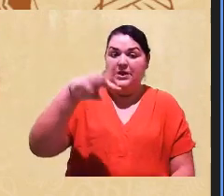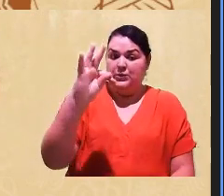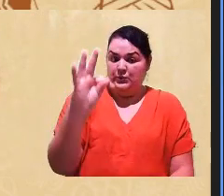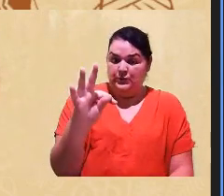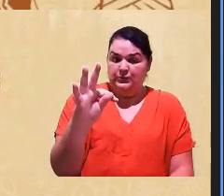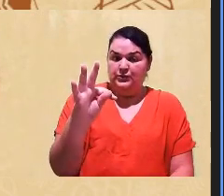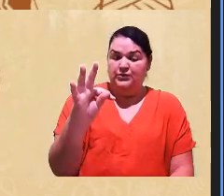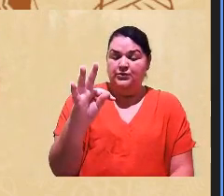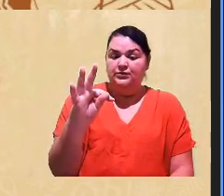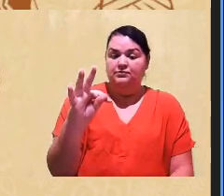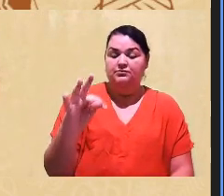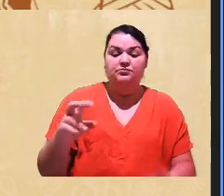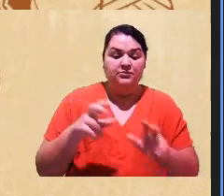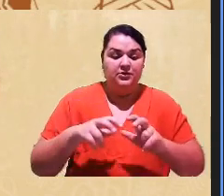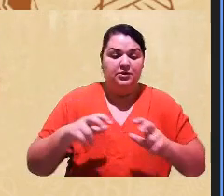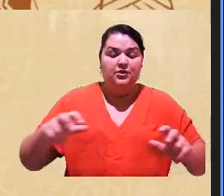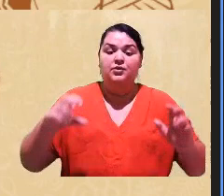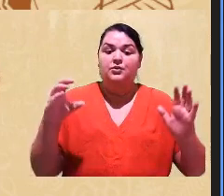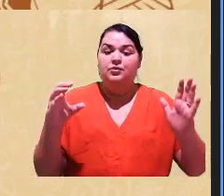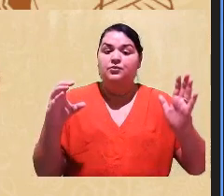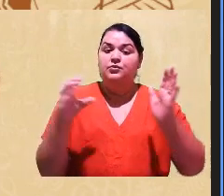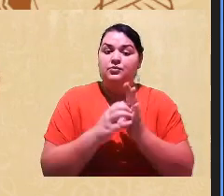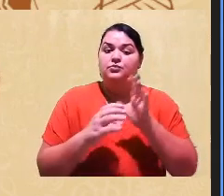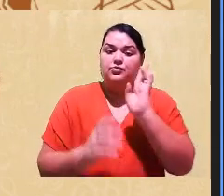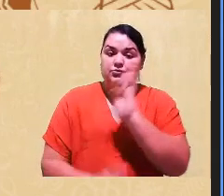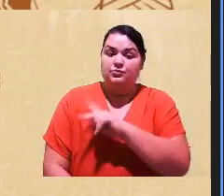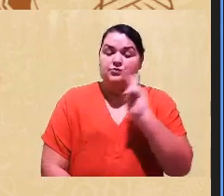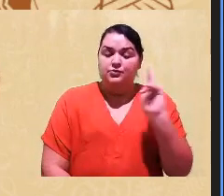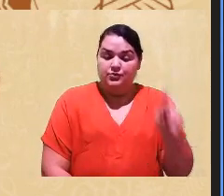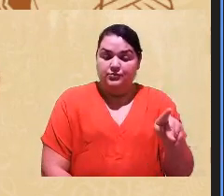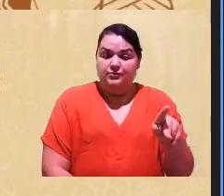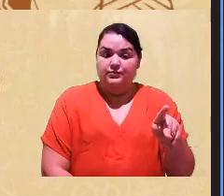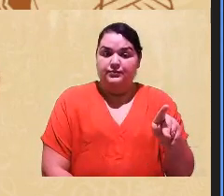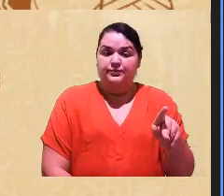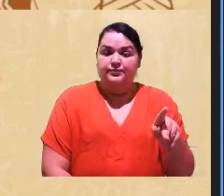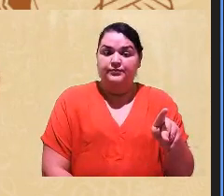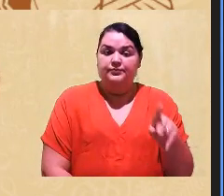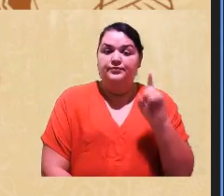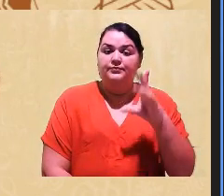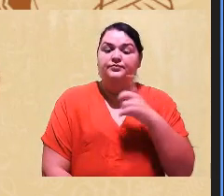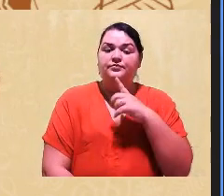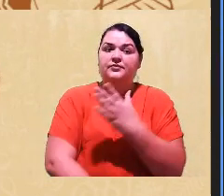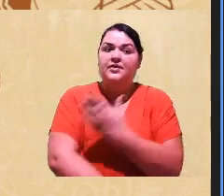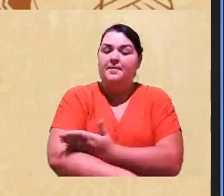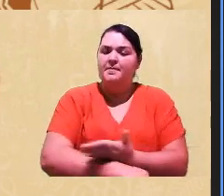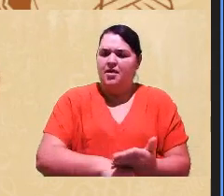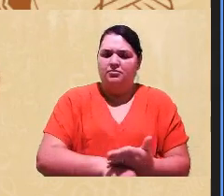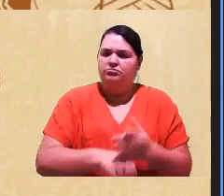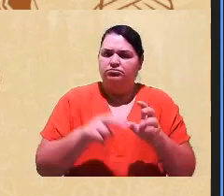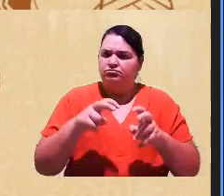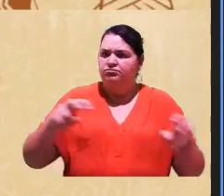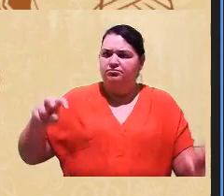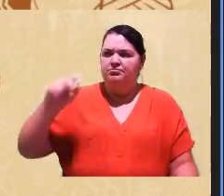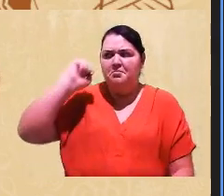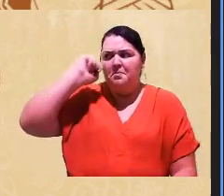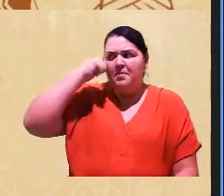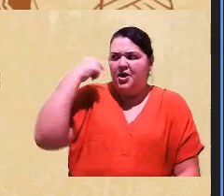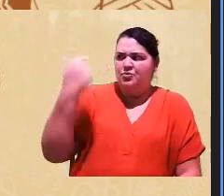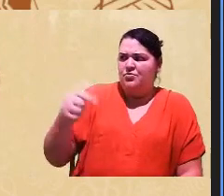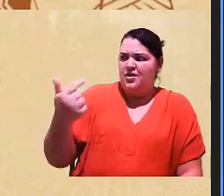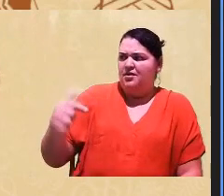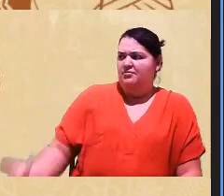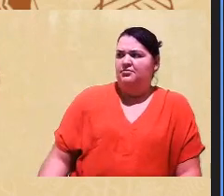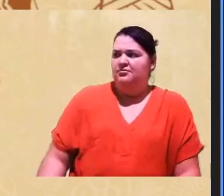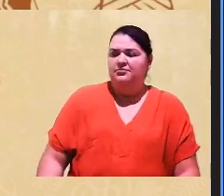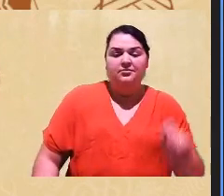foi numa banca de concurso público de professor e que só tinha brancos na banca, só tinha uma pessoa negra.